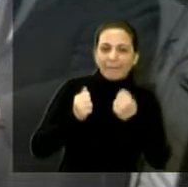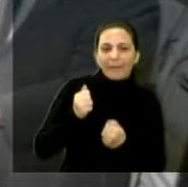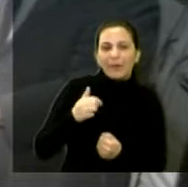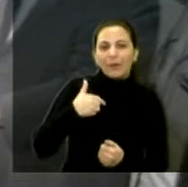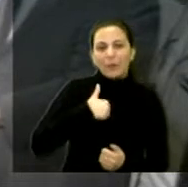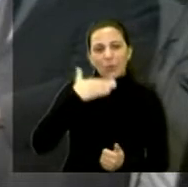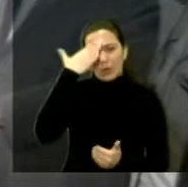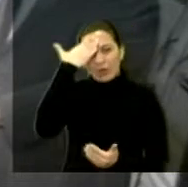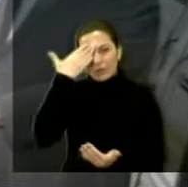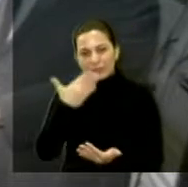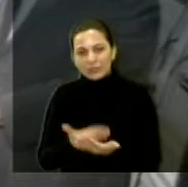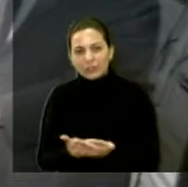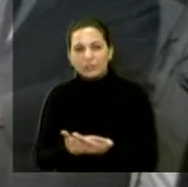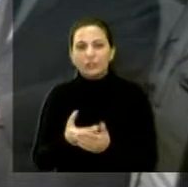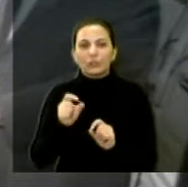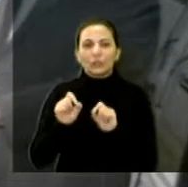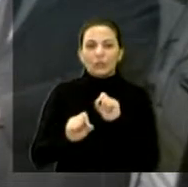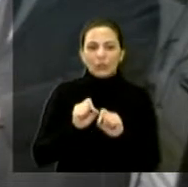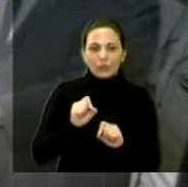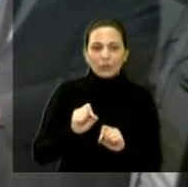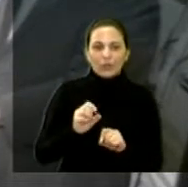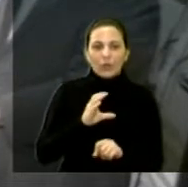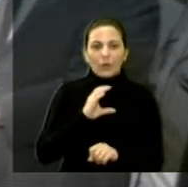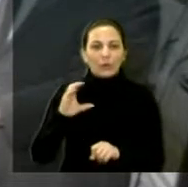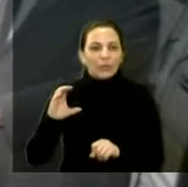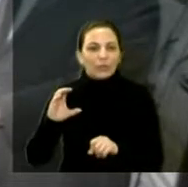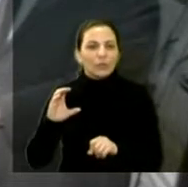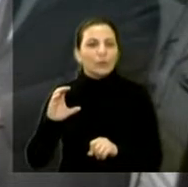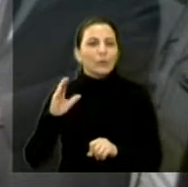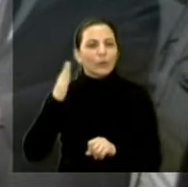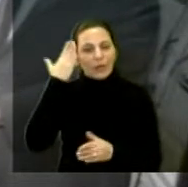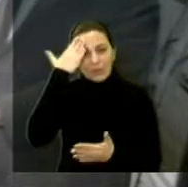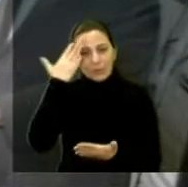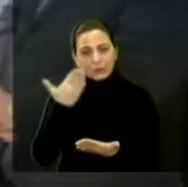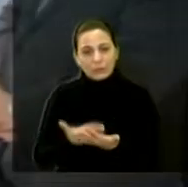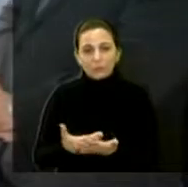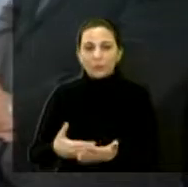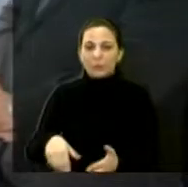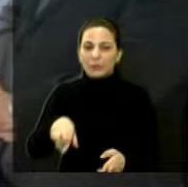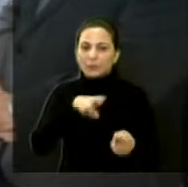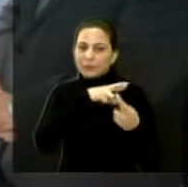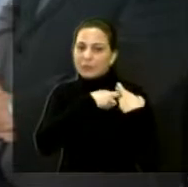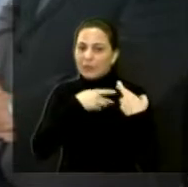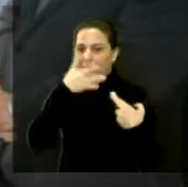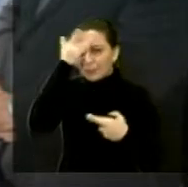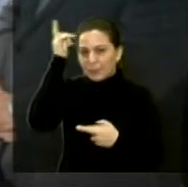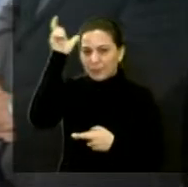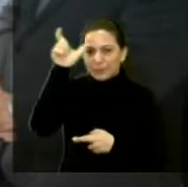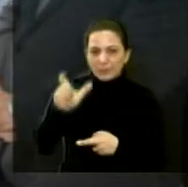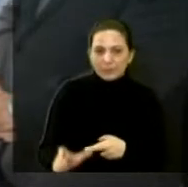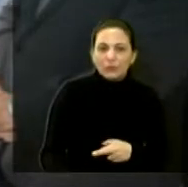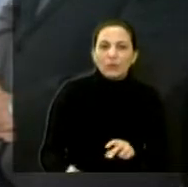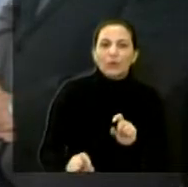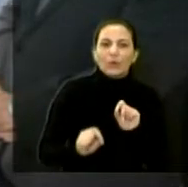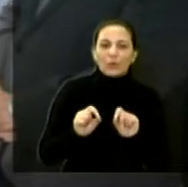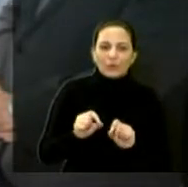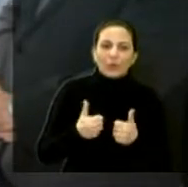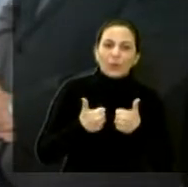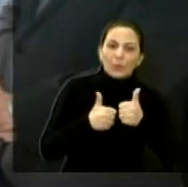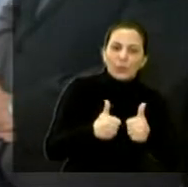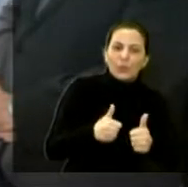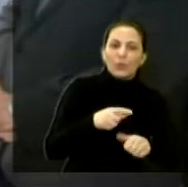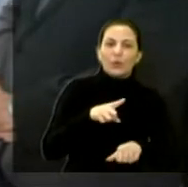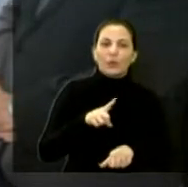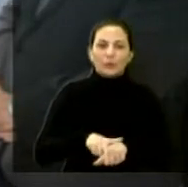naquela pessoa, o Garlipe, lá, coordenador, uma pessoa competente, uma pessoa que nós acompanhamos muito o